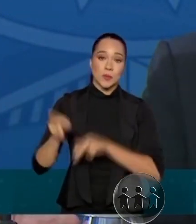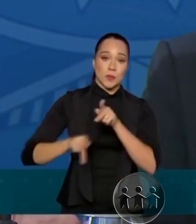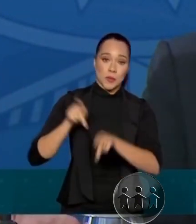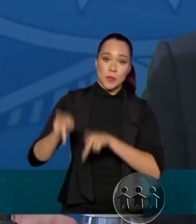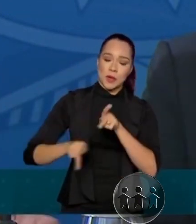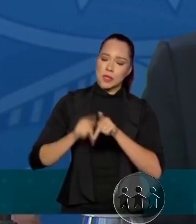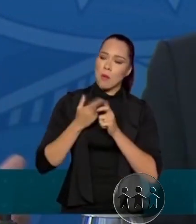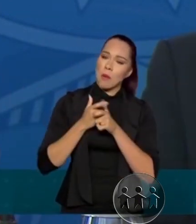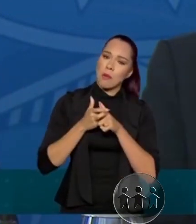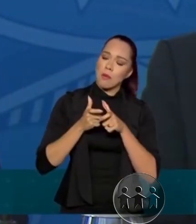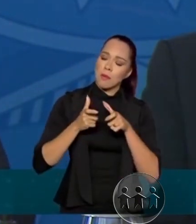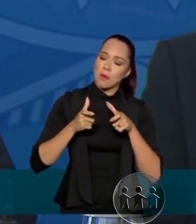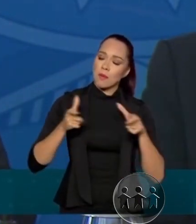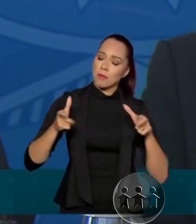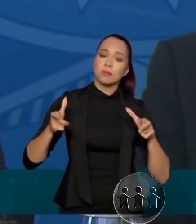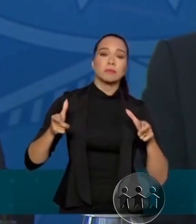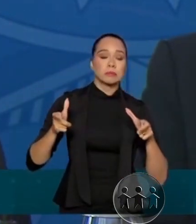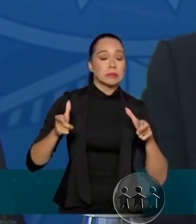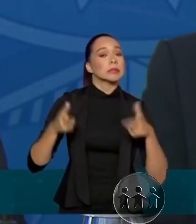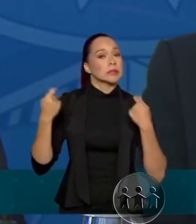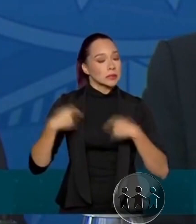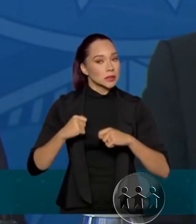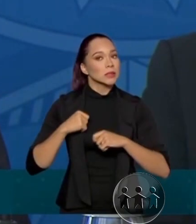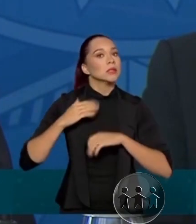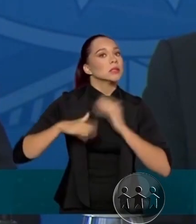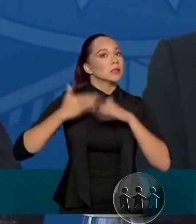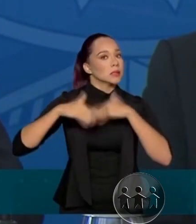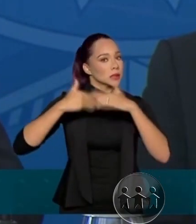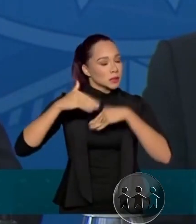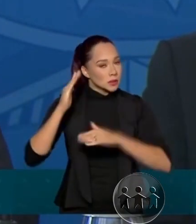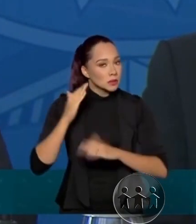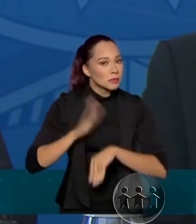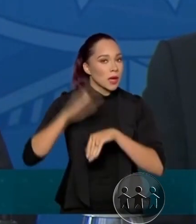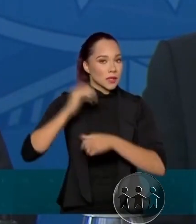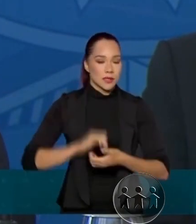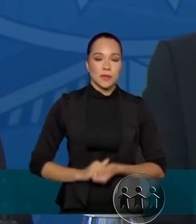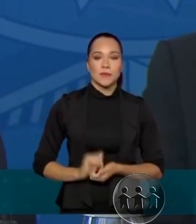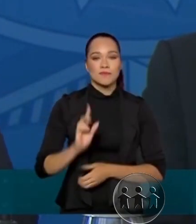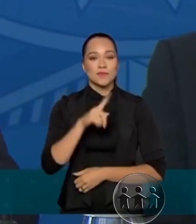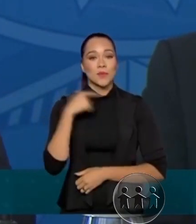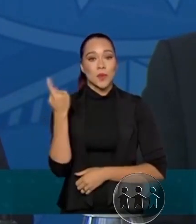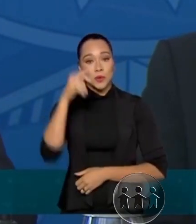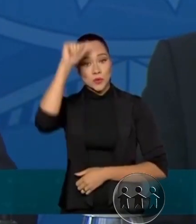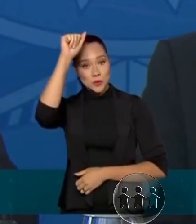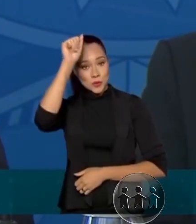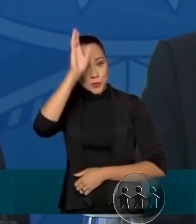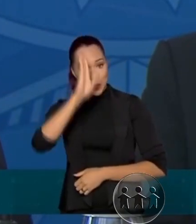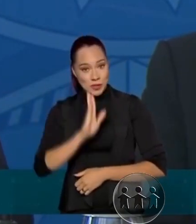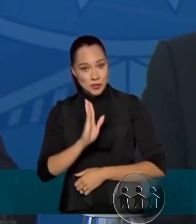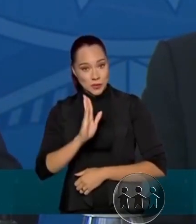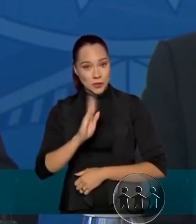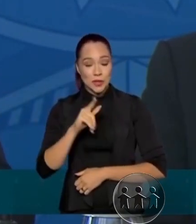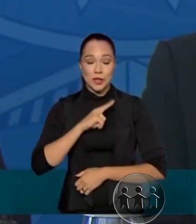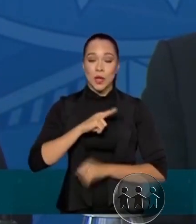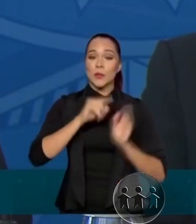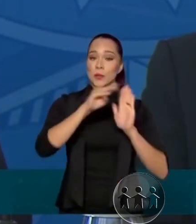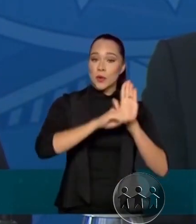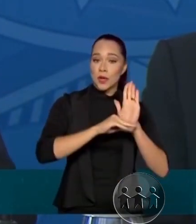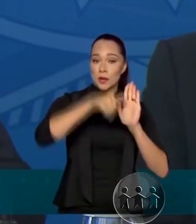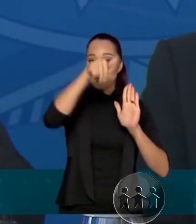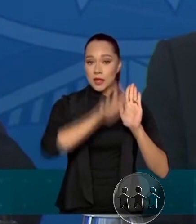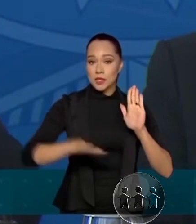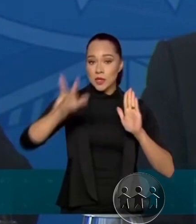é muito grande e que precisamos avançar. Nosso país tem um programa nacional de imunização